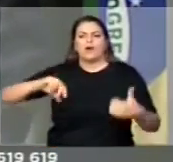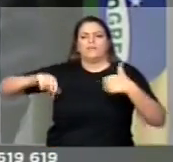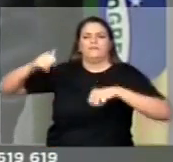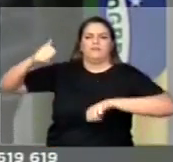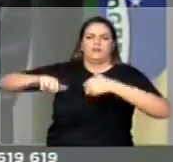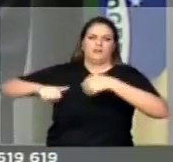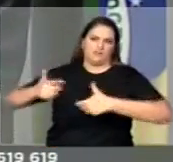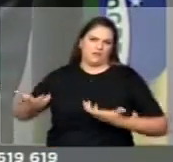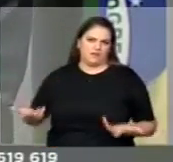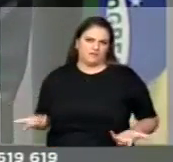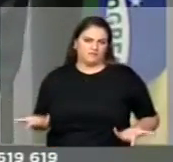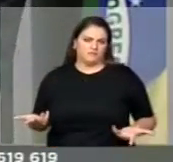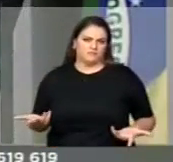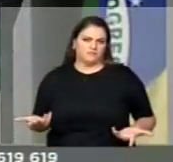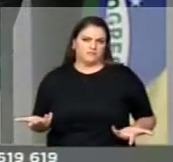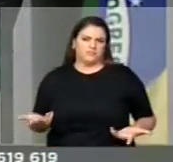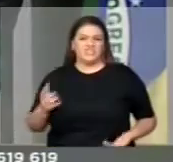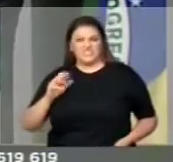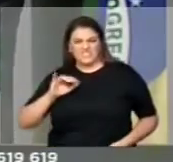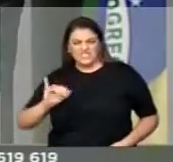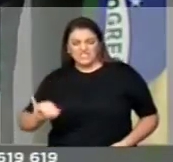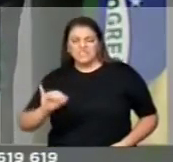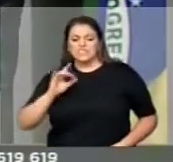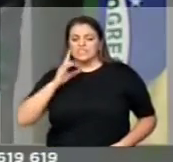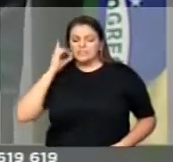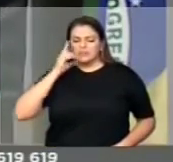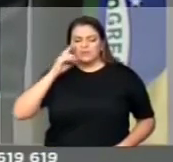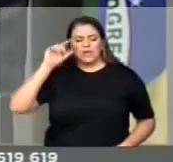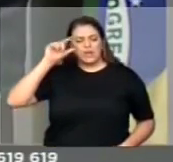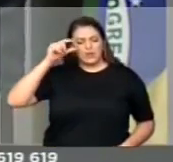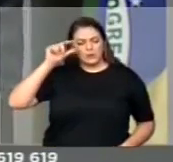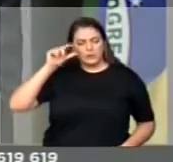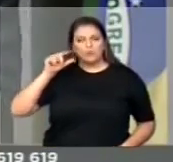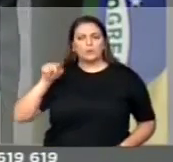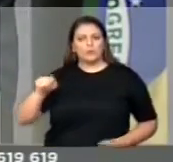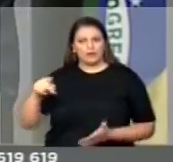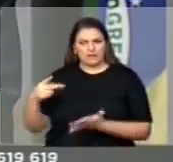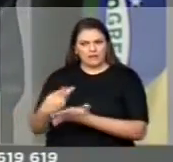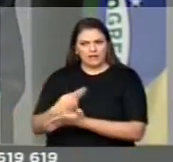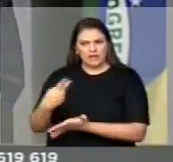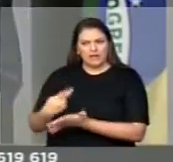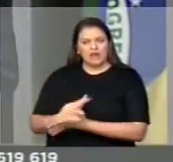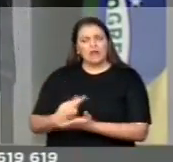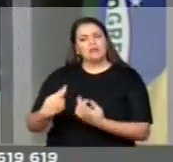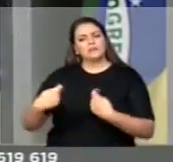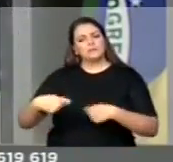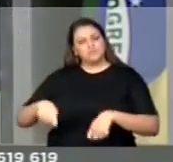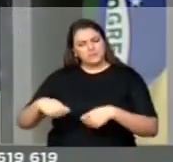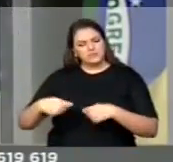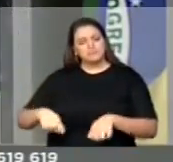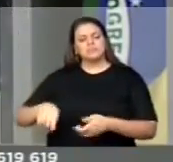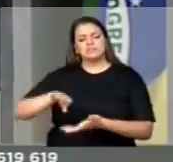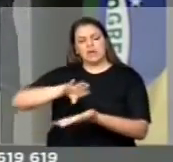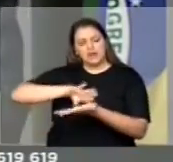Se o senhor Eduardo Cunha deve, e está comprovado que deve, deveria ser afastado sumariamente.